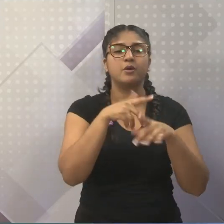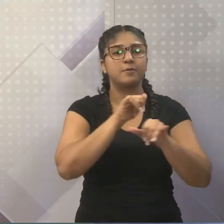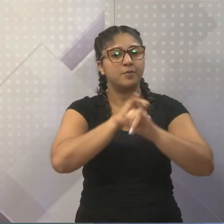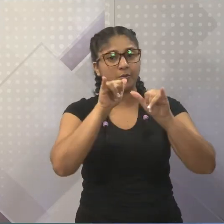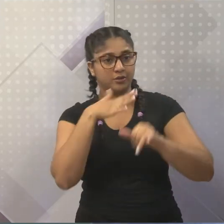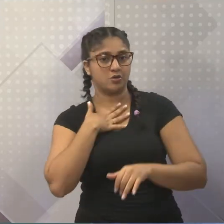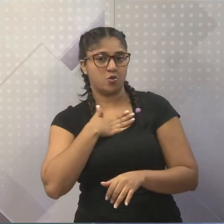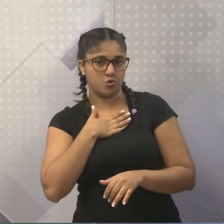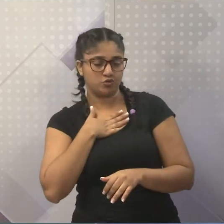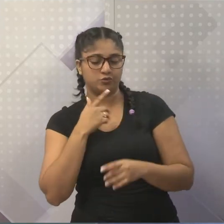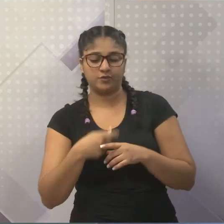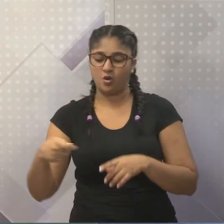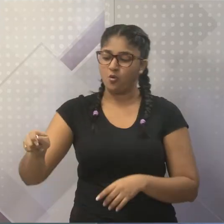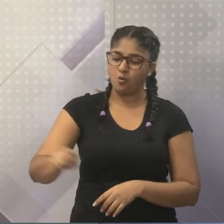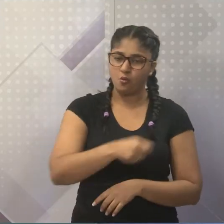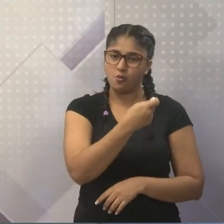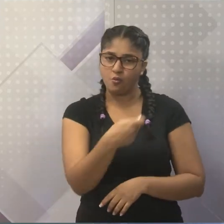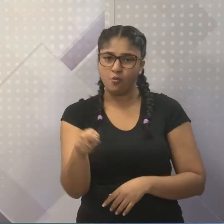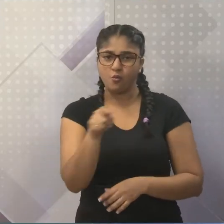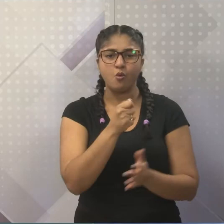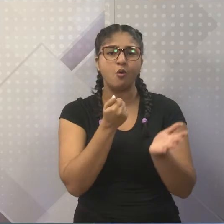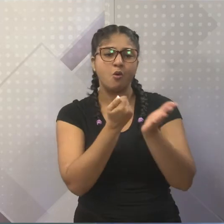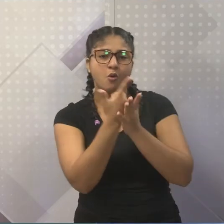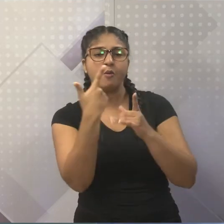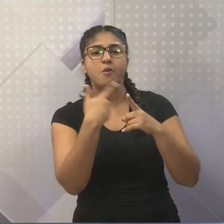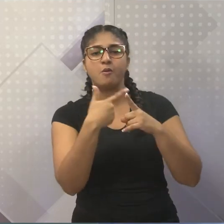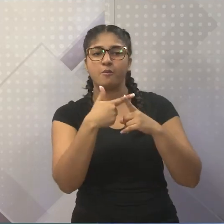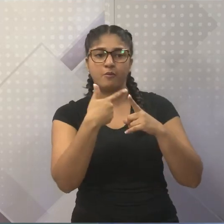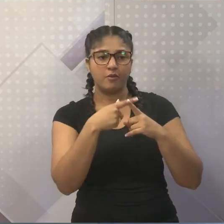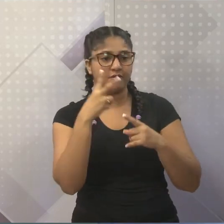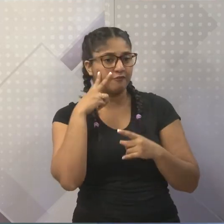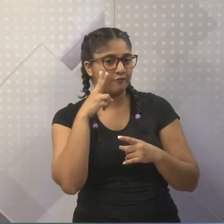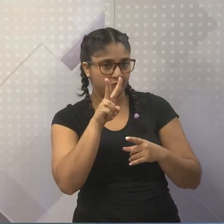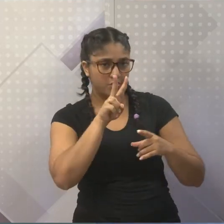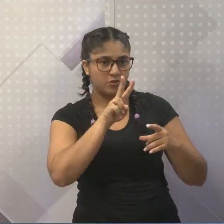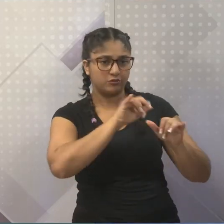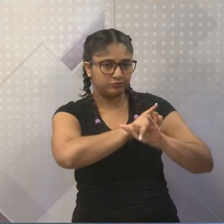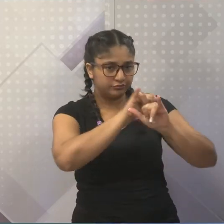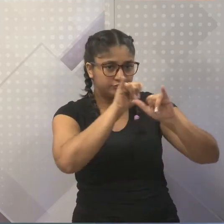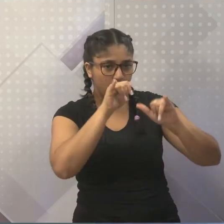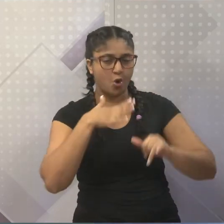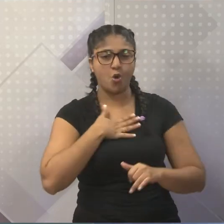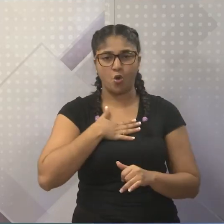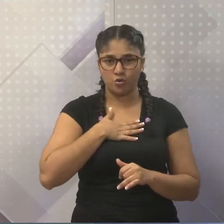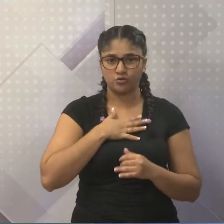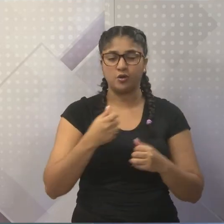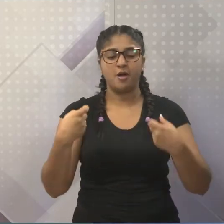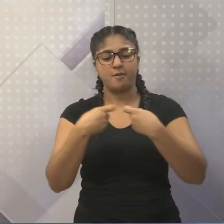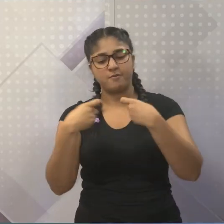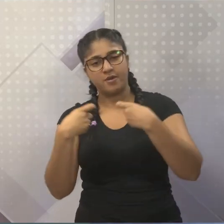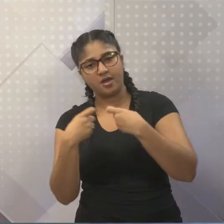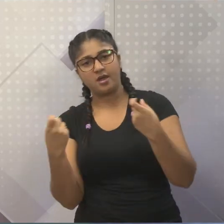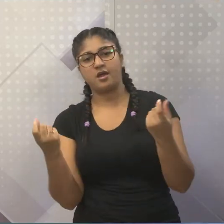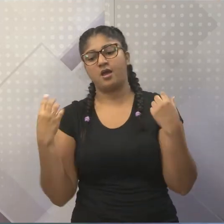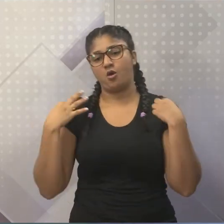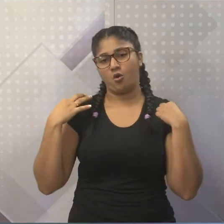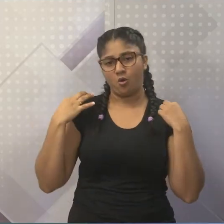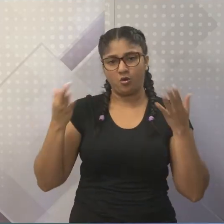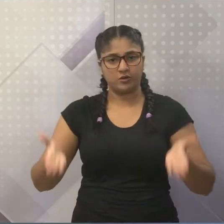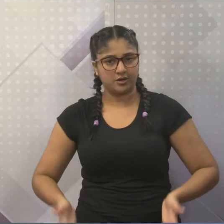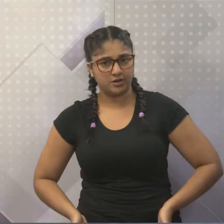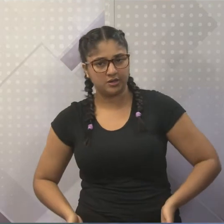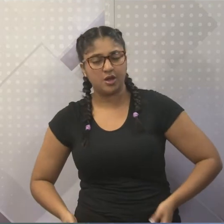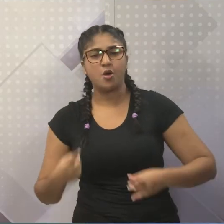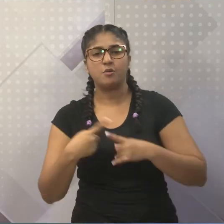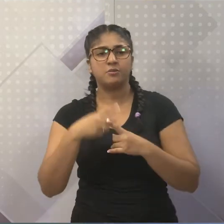compra uma raquete porque a propaganda foi boa. Você compra uma meia porque a propaganda foi boa. Você compra calça, camisa porque a propaganda